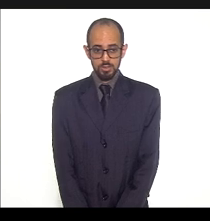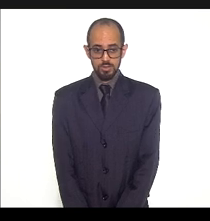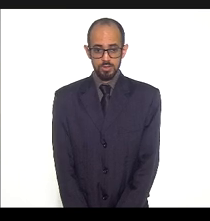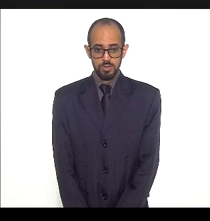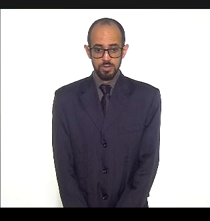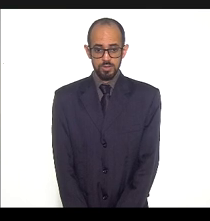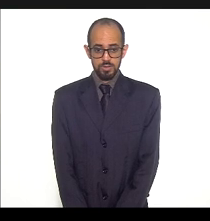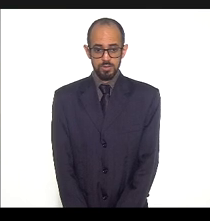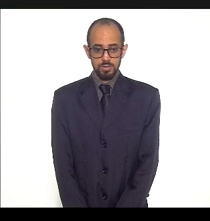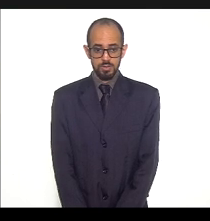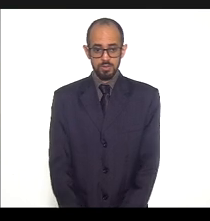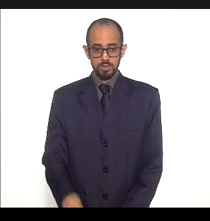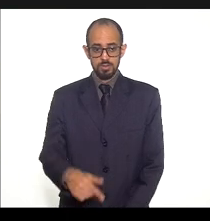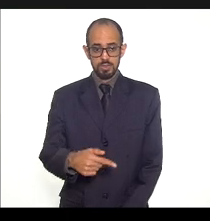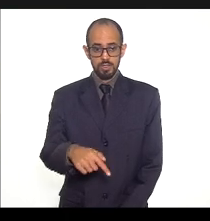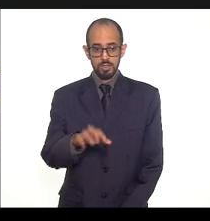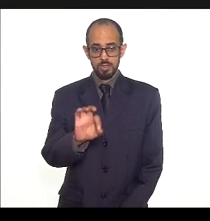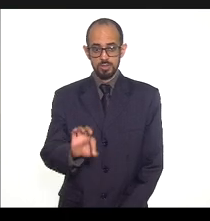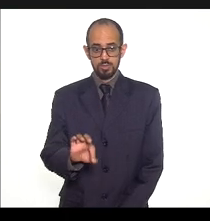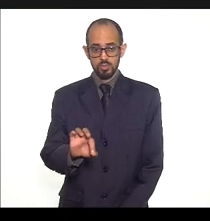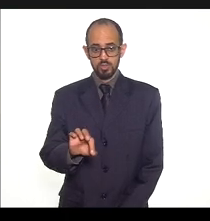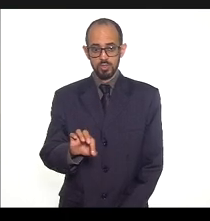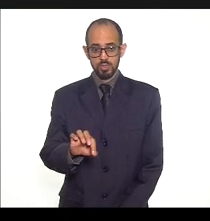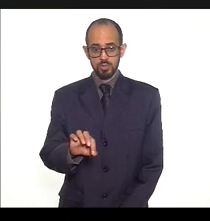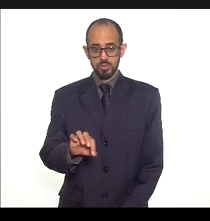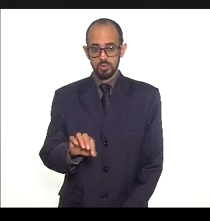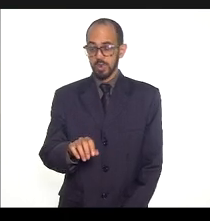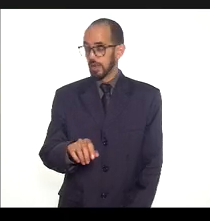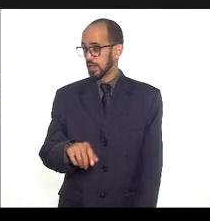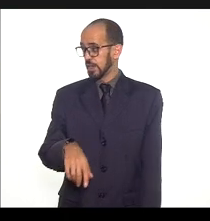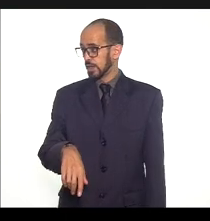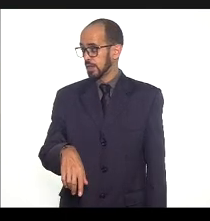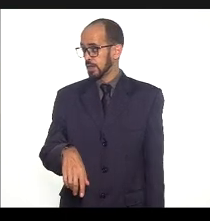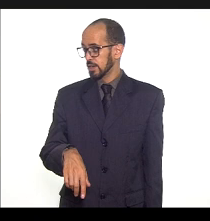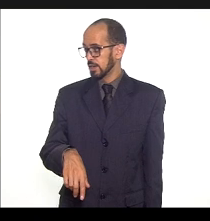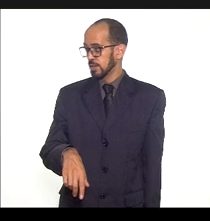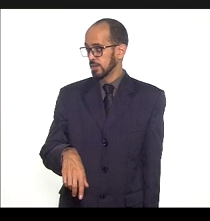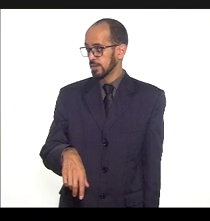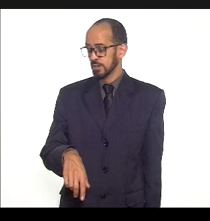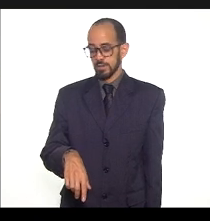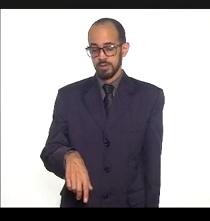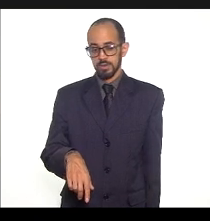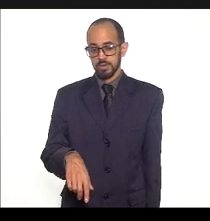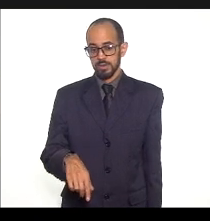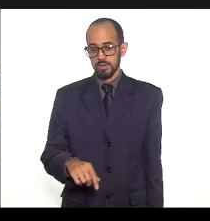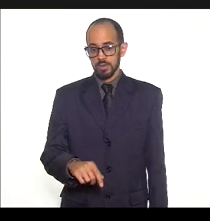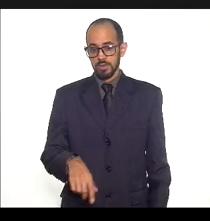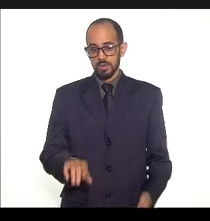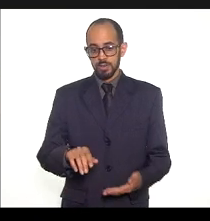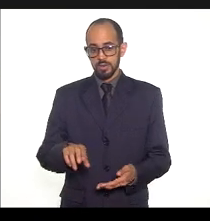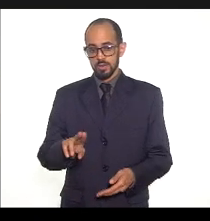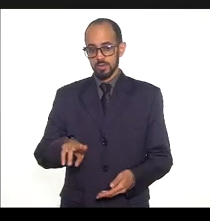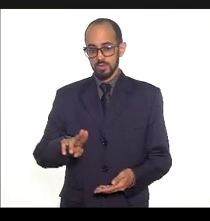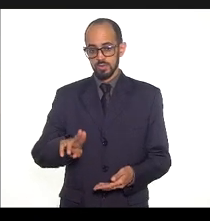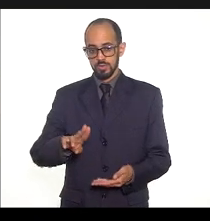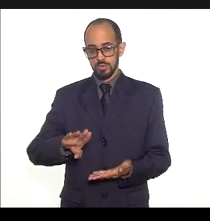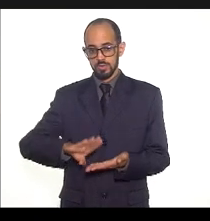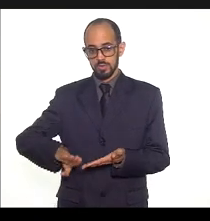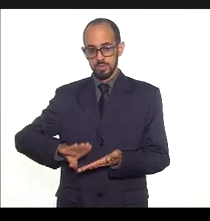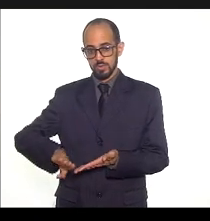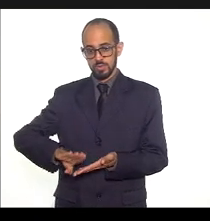75 bom continuação do anterior execução orçamentária por subfunção